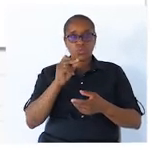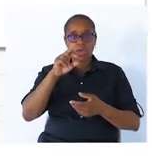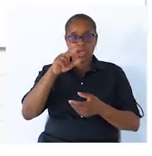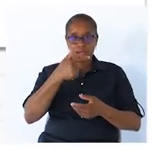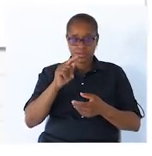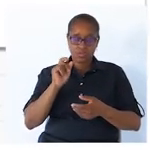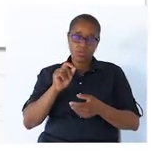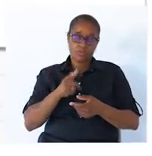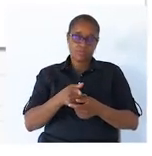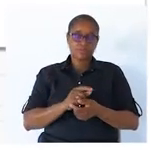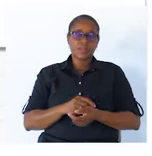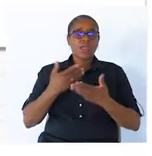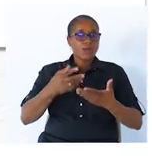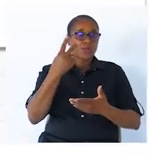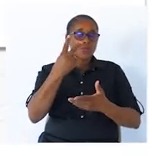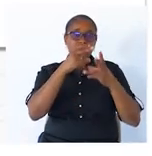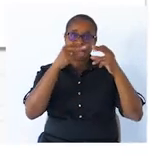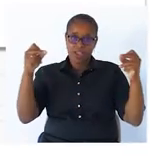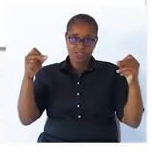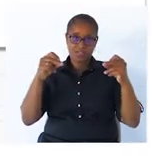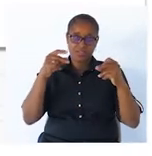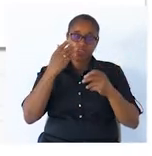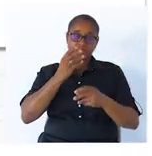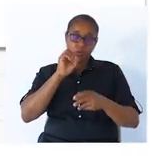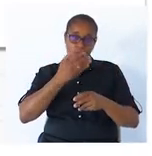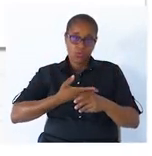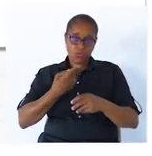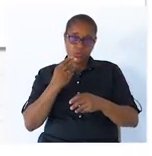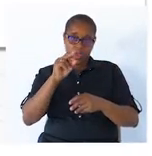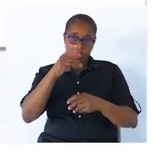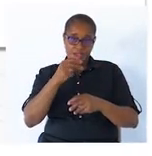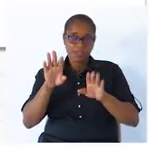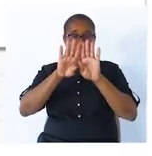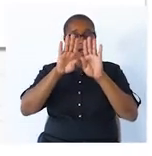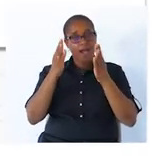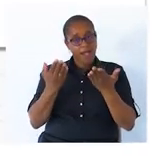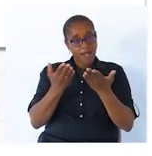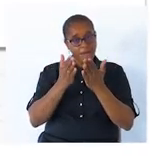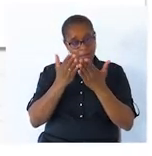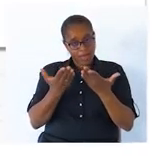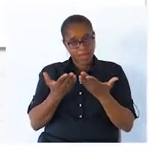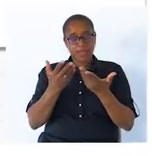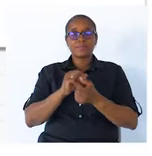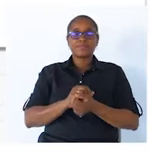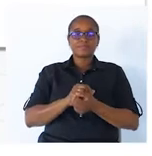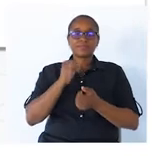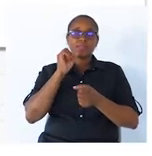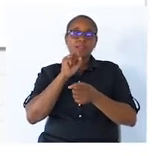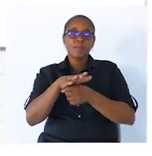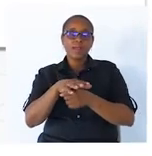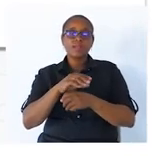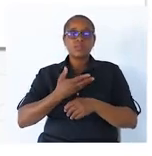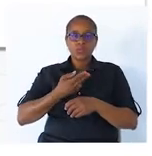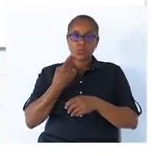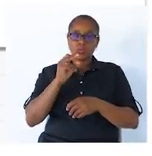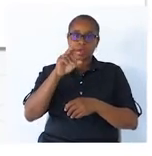Agora, temos duas frases. O Duarte abriu o e-mail. O Duarte leu